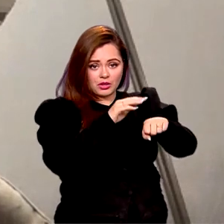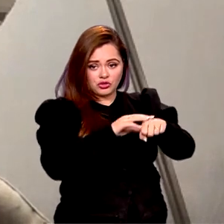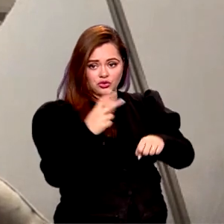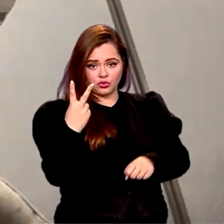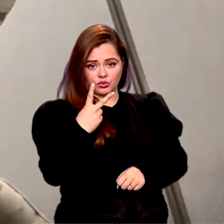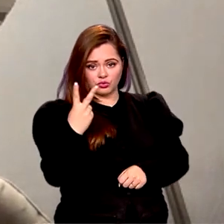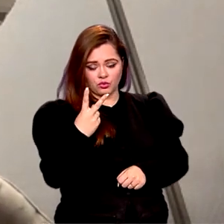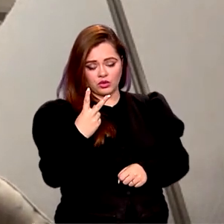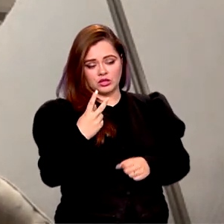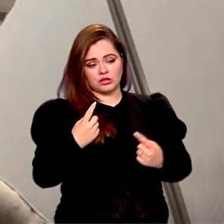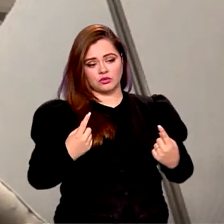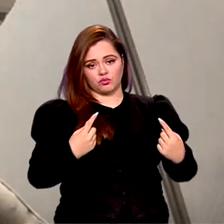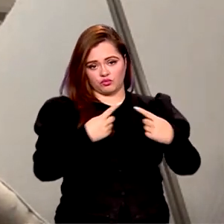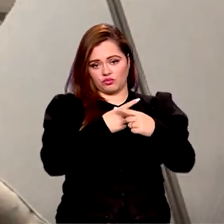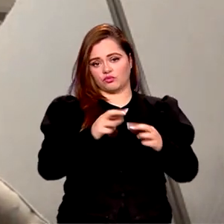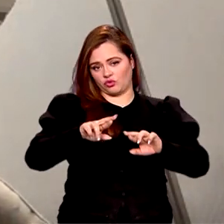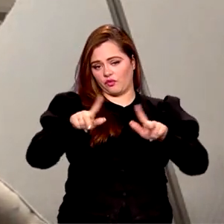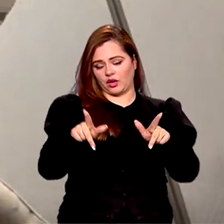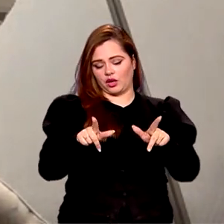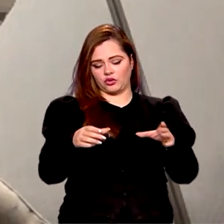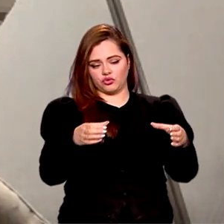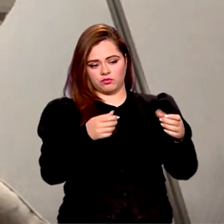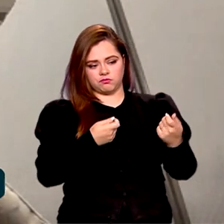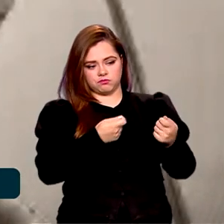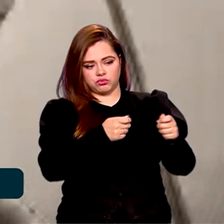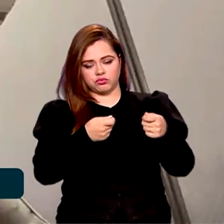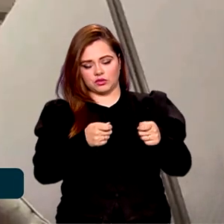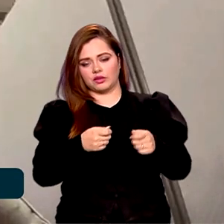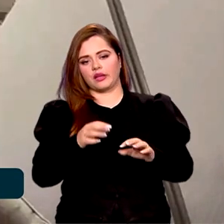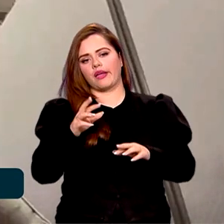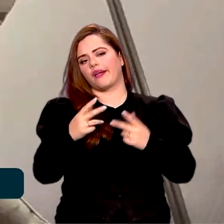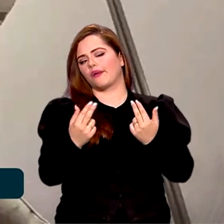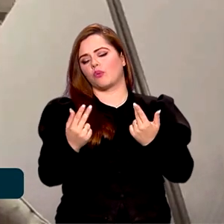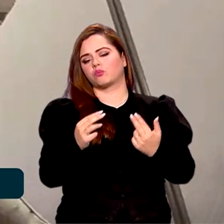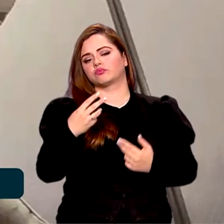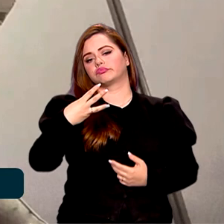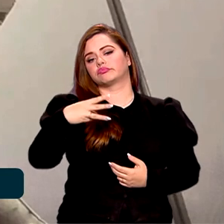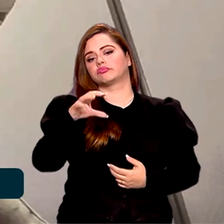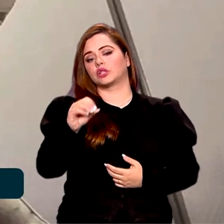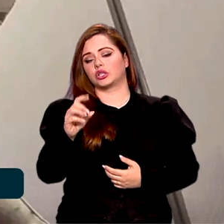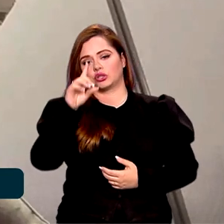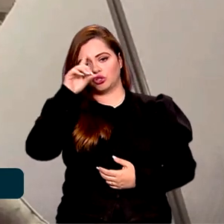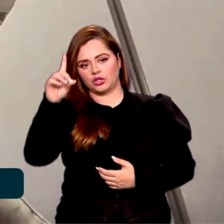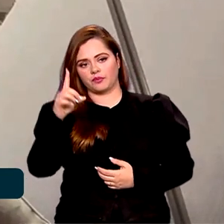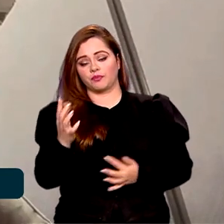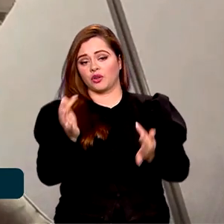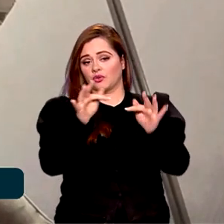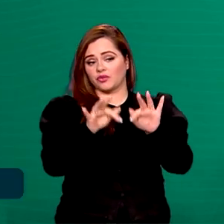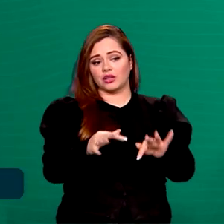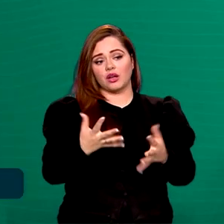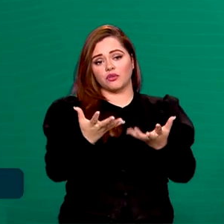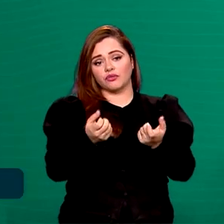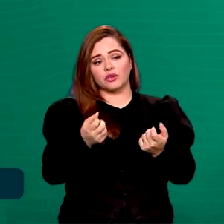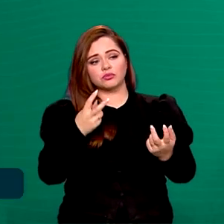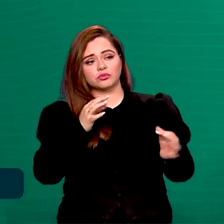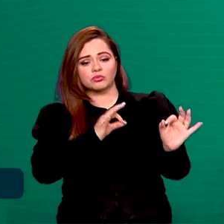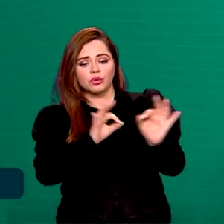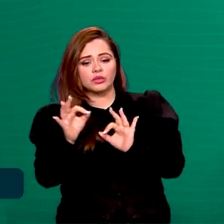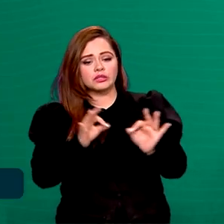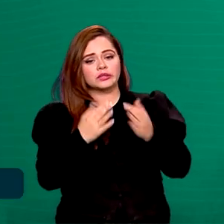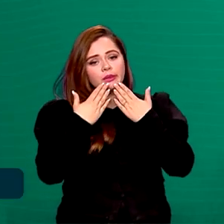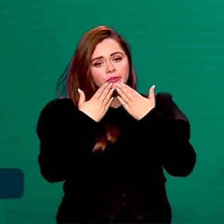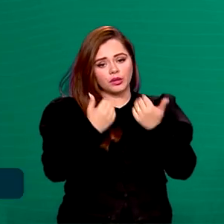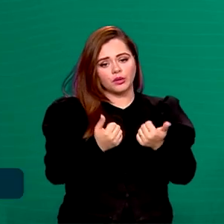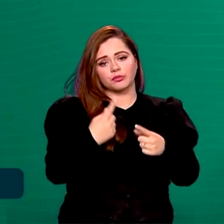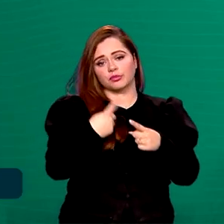combate, que dão aproximadamente 30 dias. ao final do primeiro ciclo vai ser revisto, por causa de